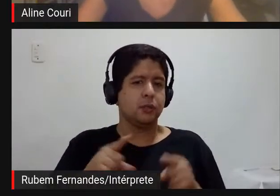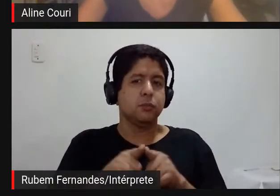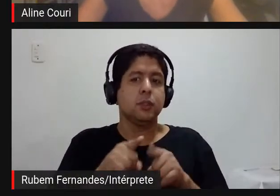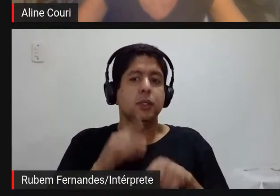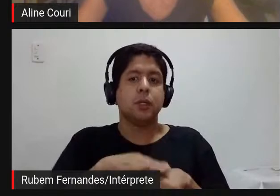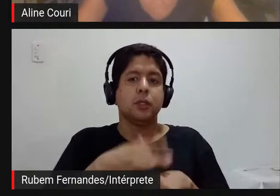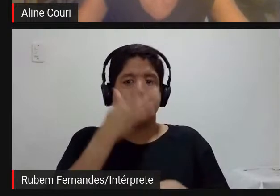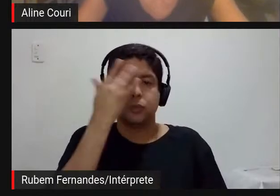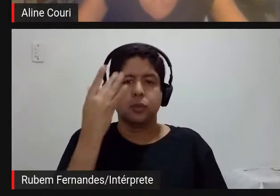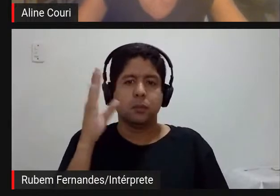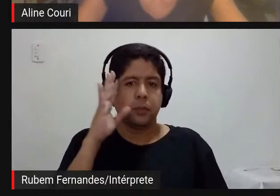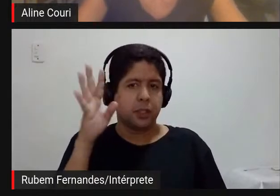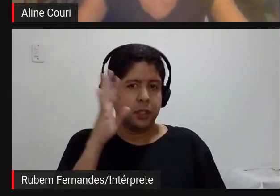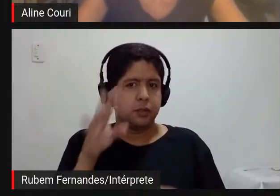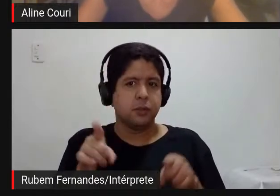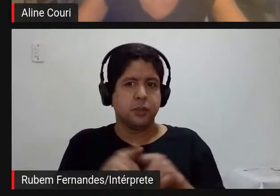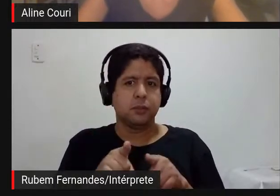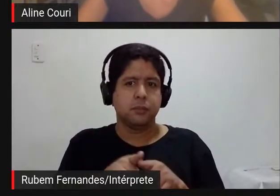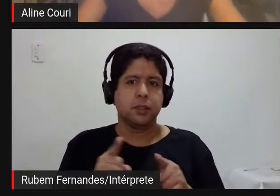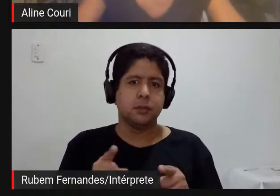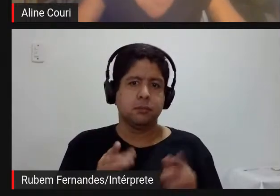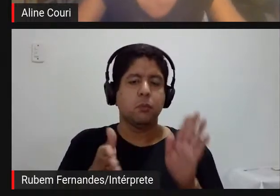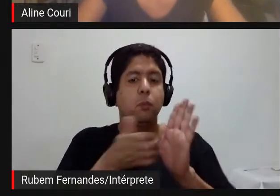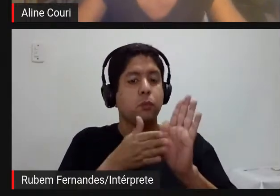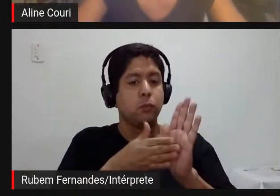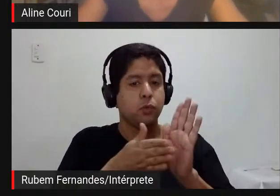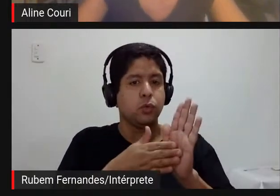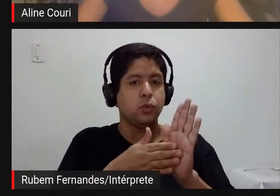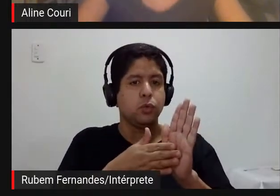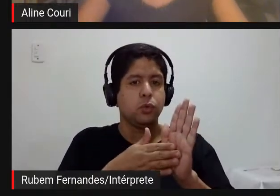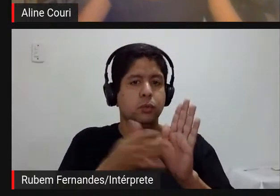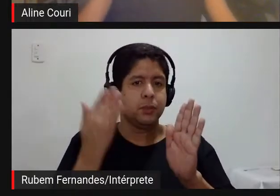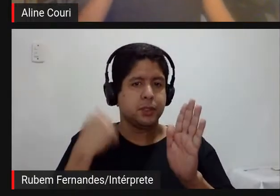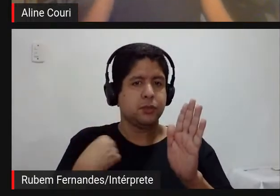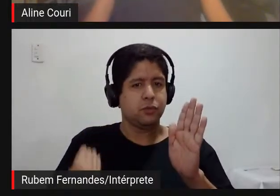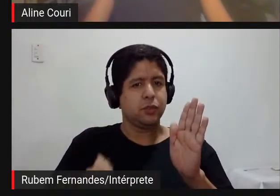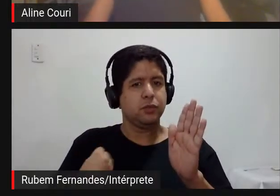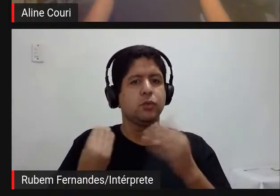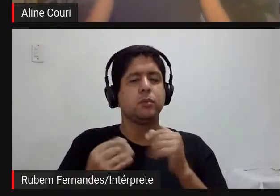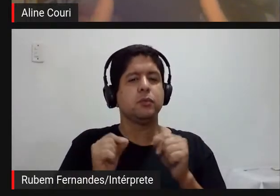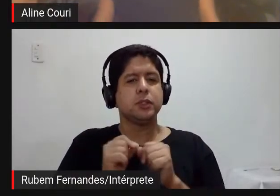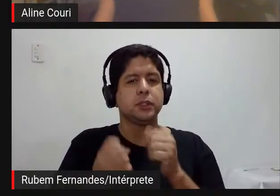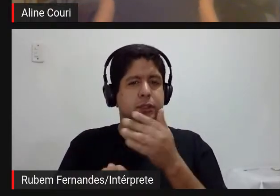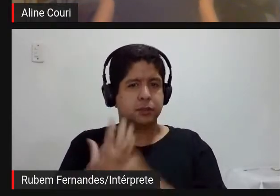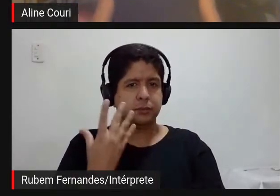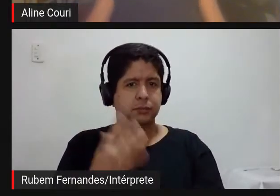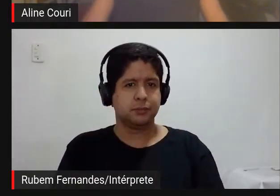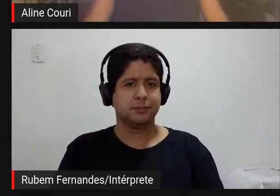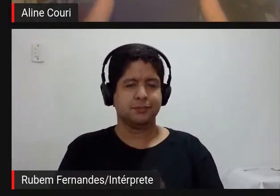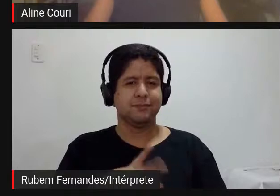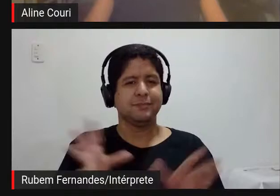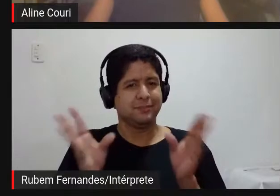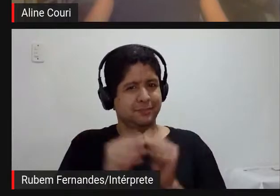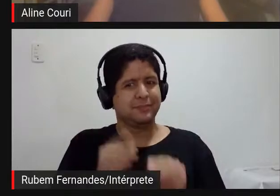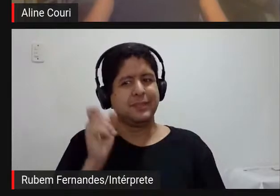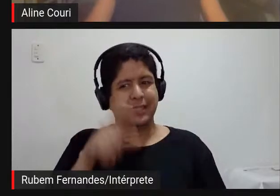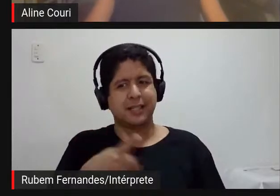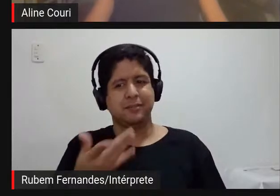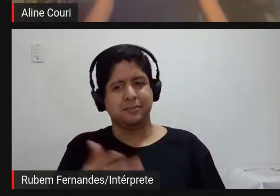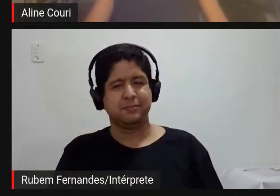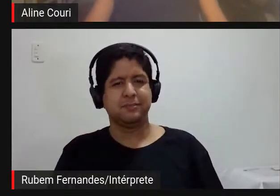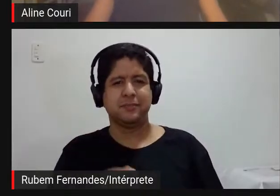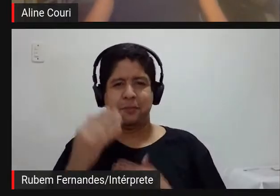pensa pensava né em propor enquanto estava vivo enfim é isso gente muito